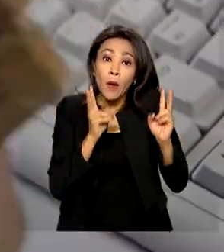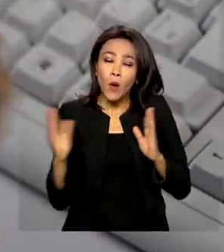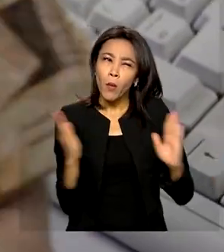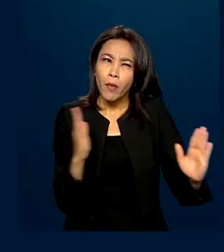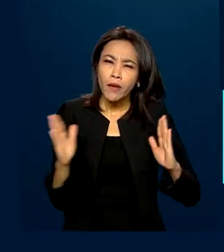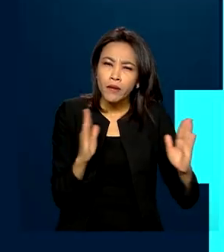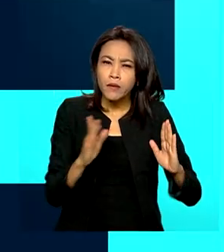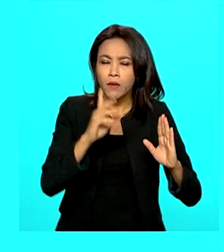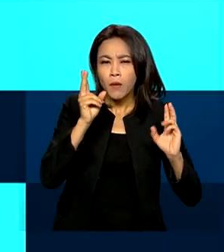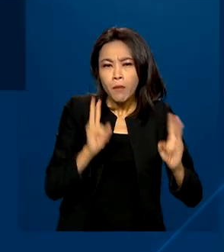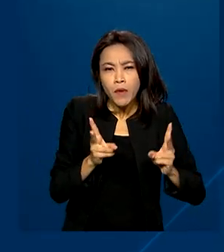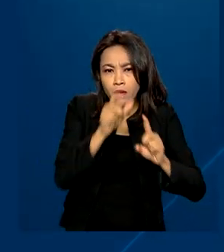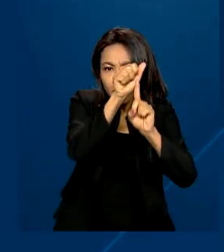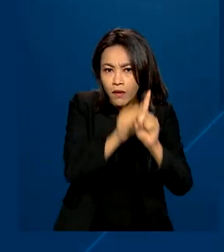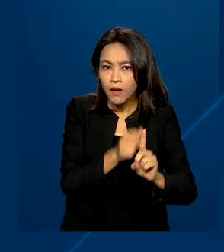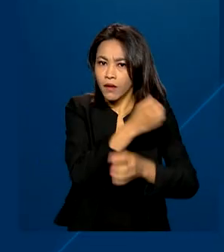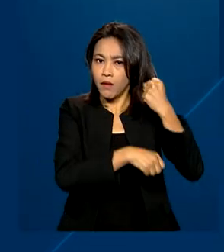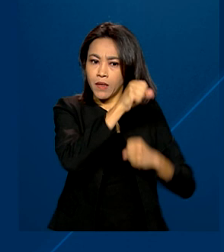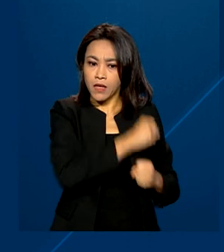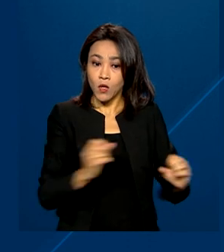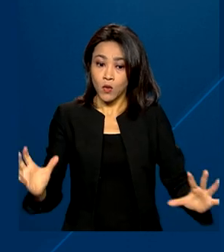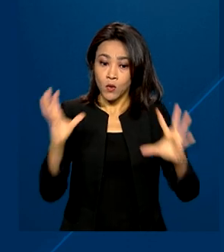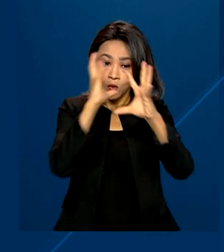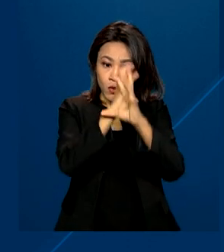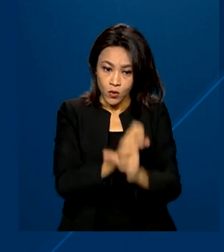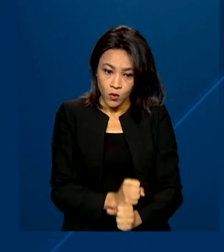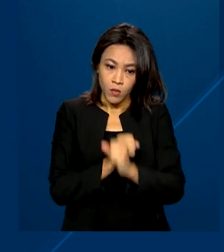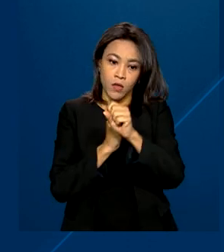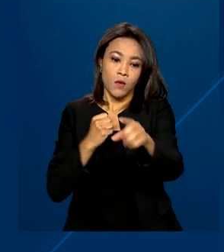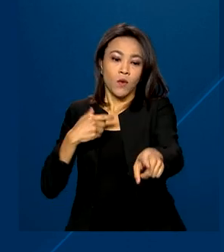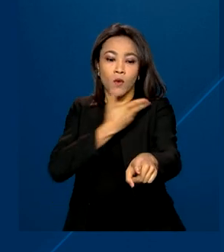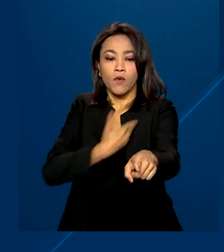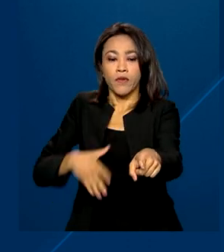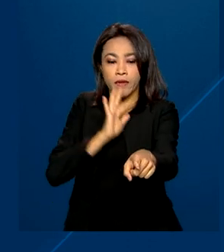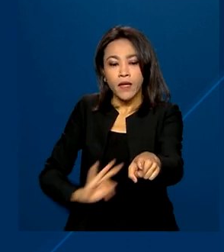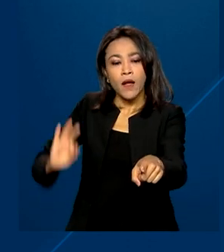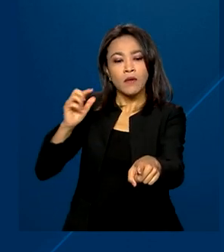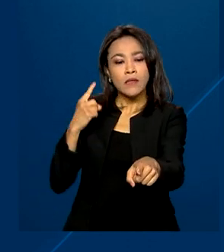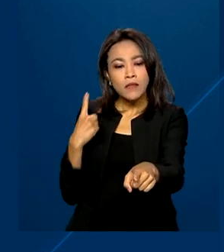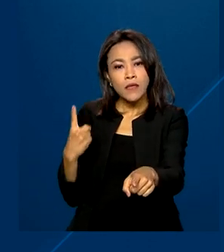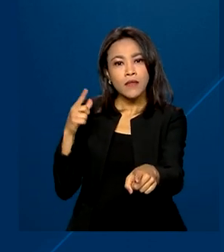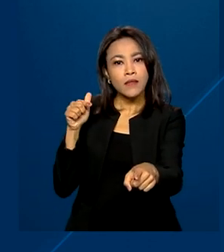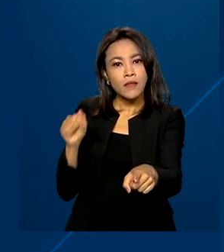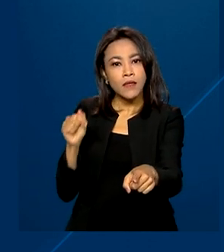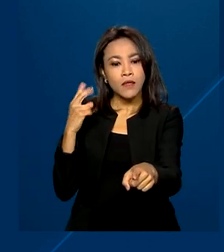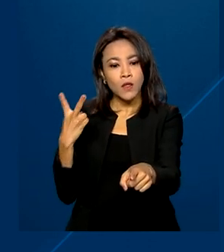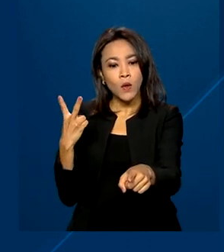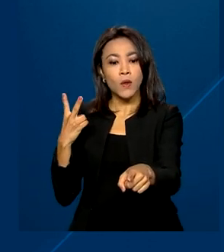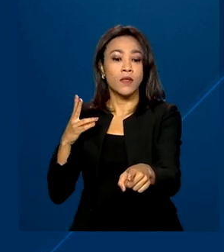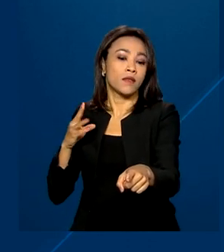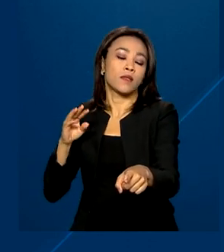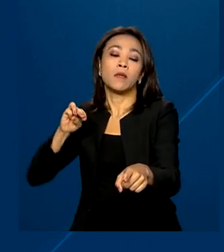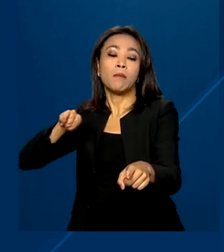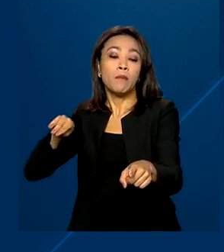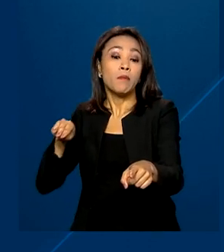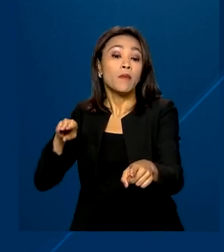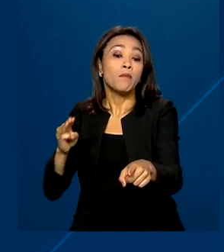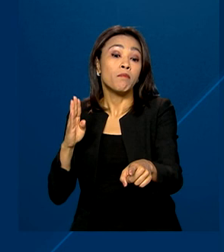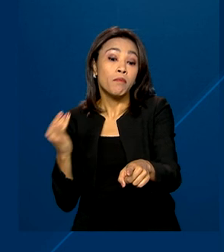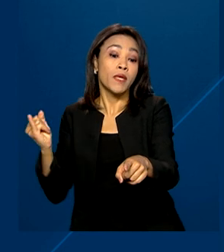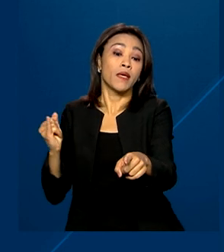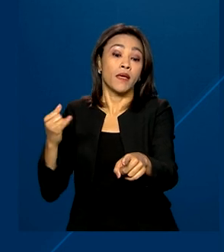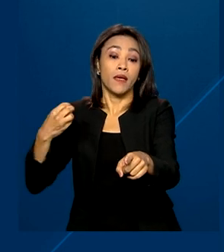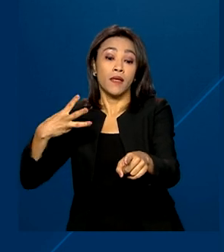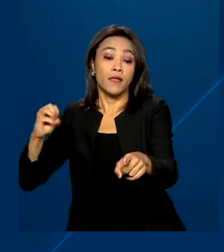do ano passado. No total, o governo federal recolheu cerca de 172 bilhões e 300 milhões de